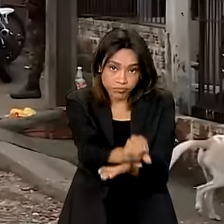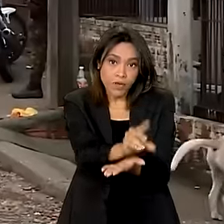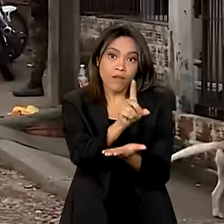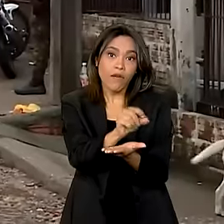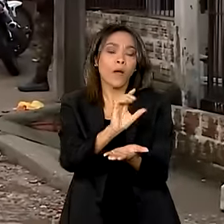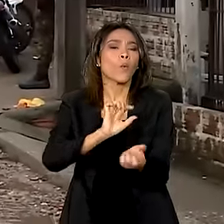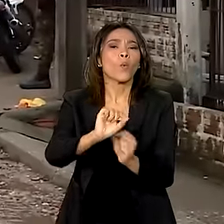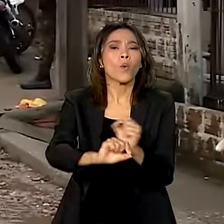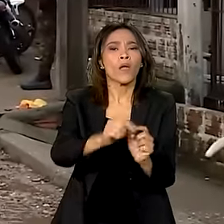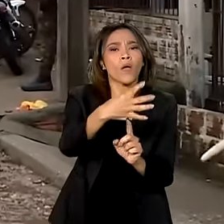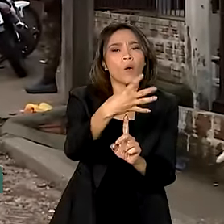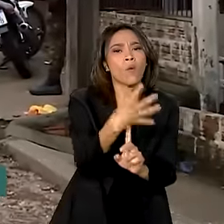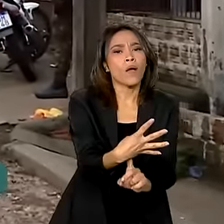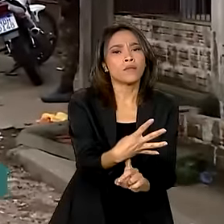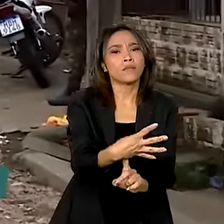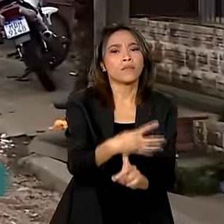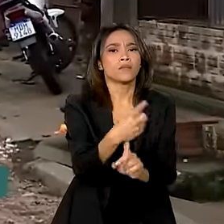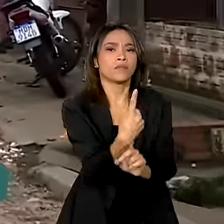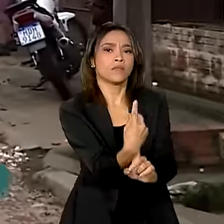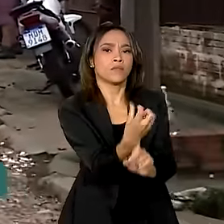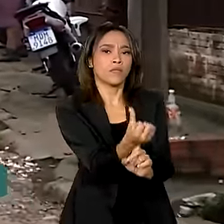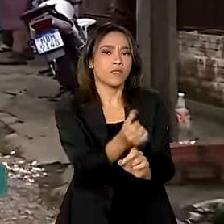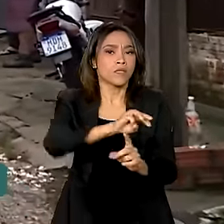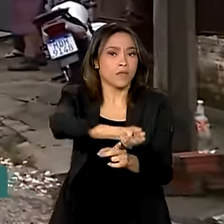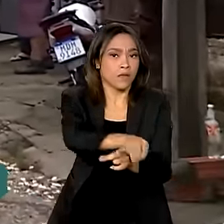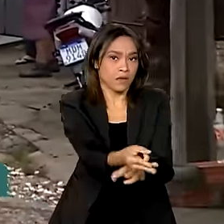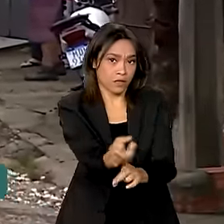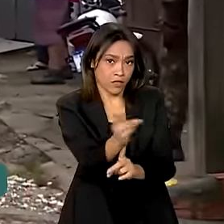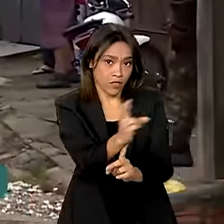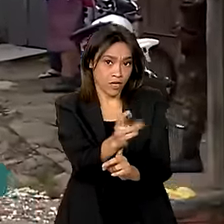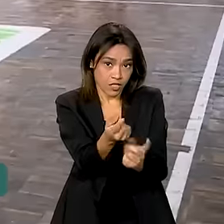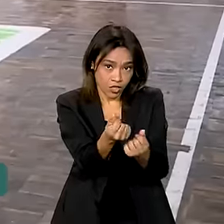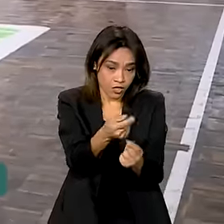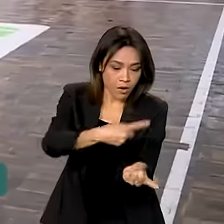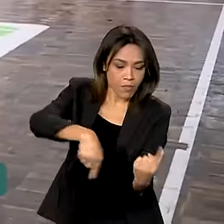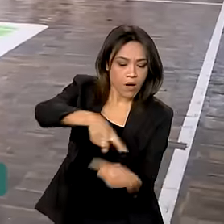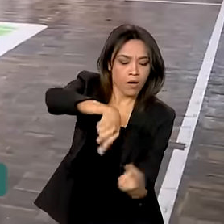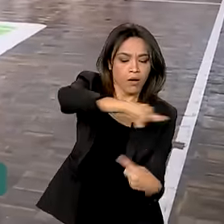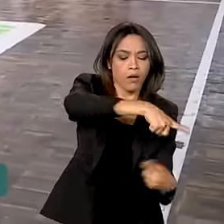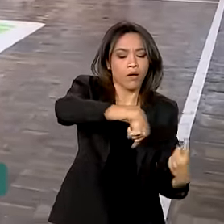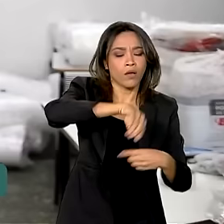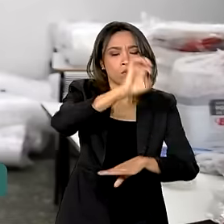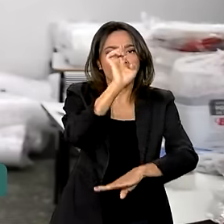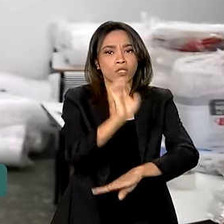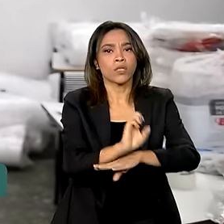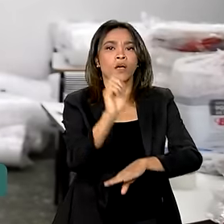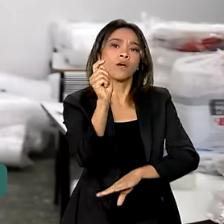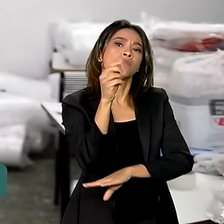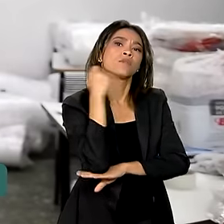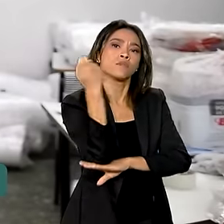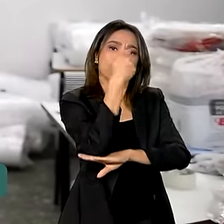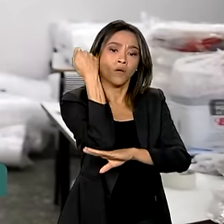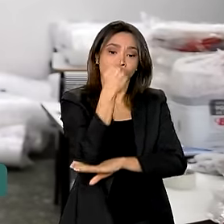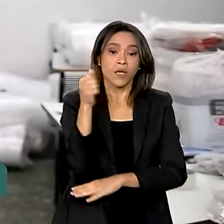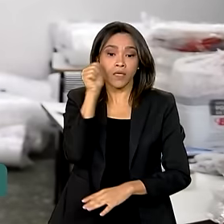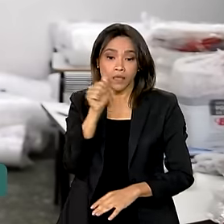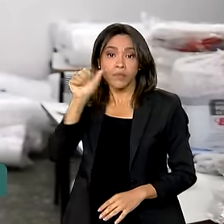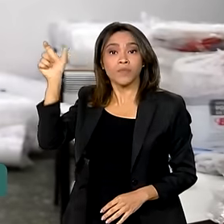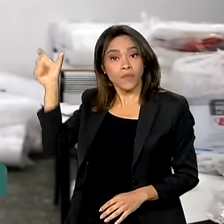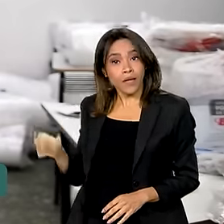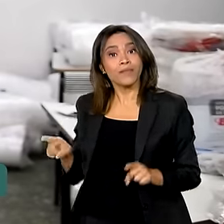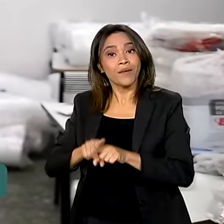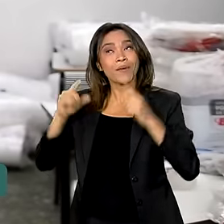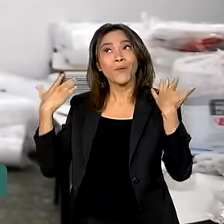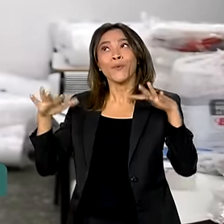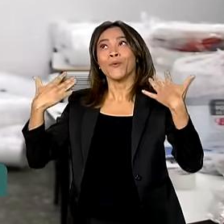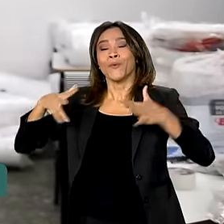injetar R$ 416 milhões na economia gaúcha, segundo o governo. A Josiane também comemorou a